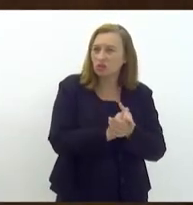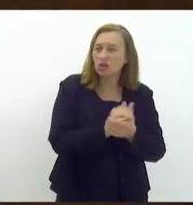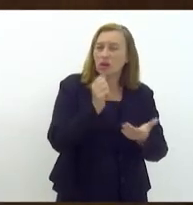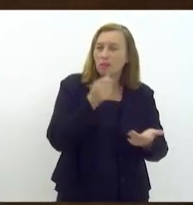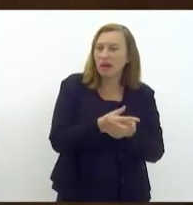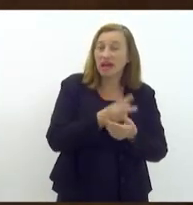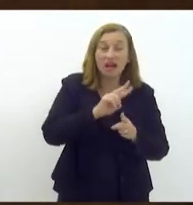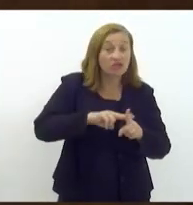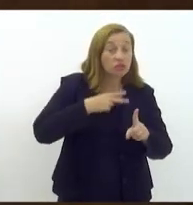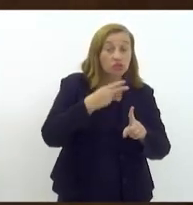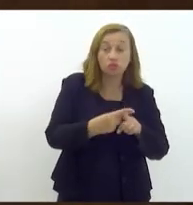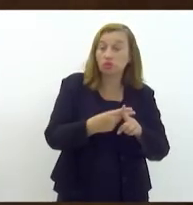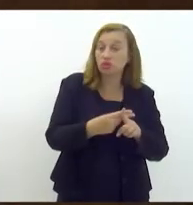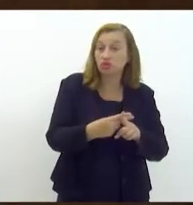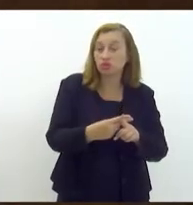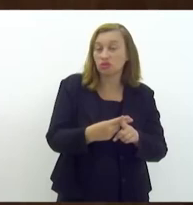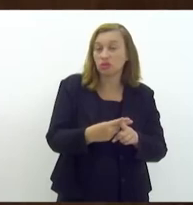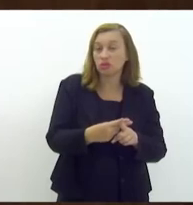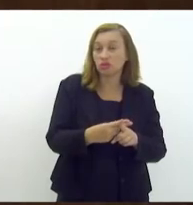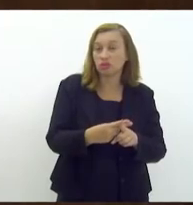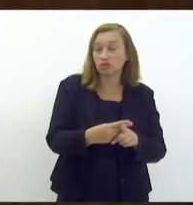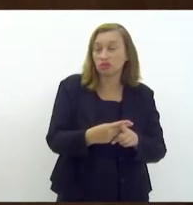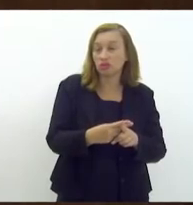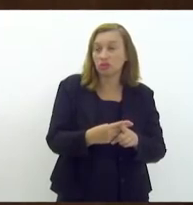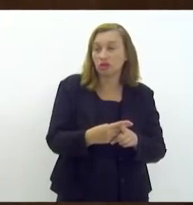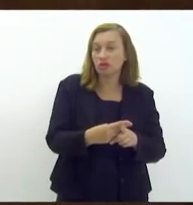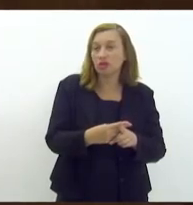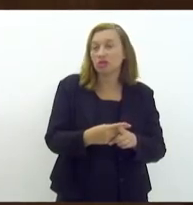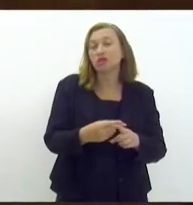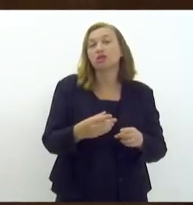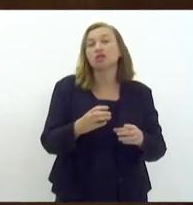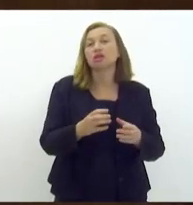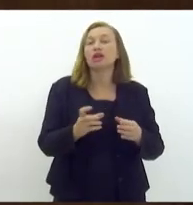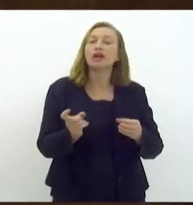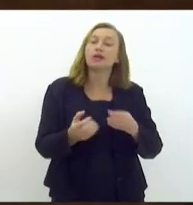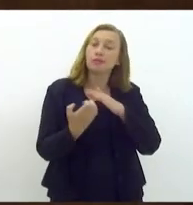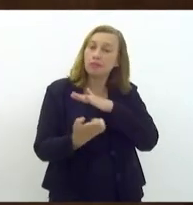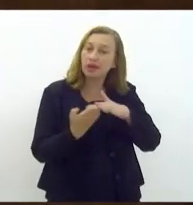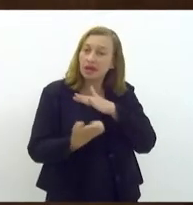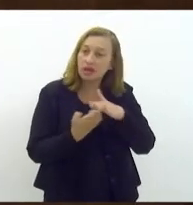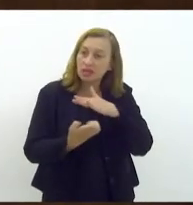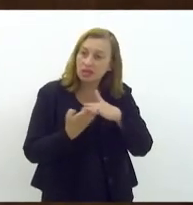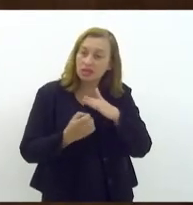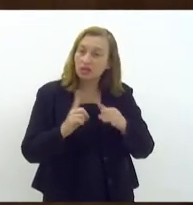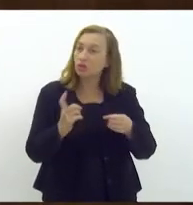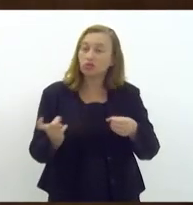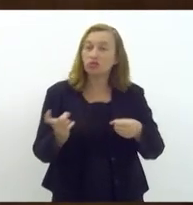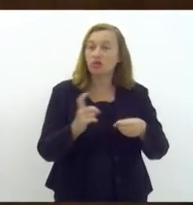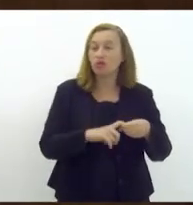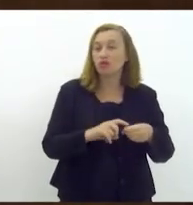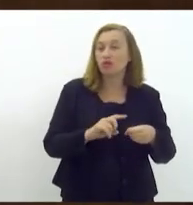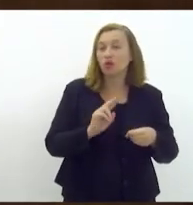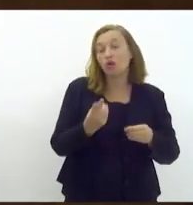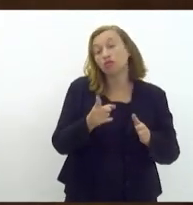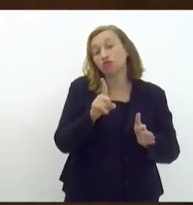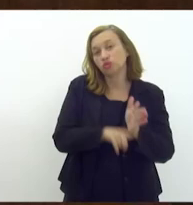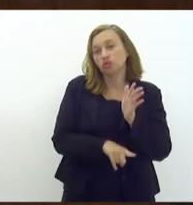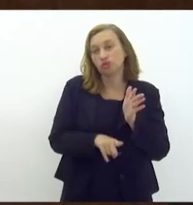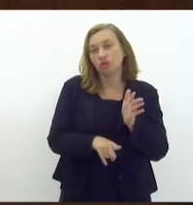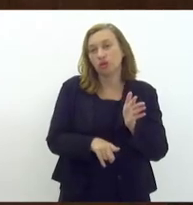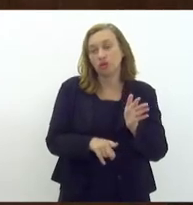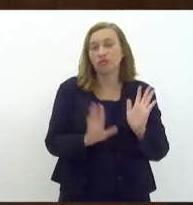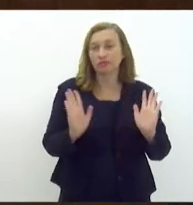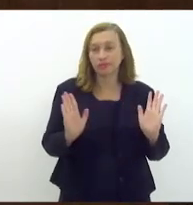em duplicidade e a concessionária ou fornecedor muitas das vezes querem dar o